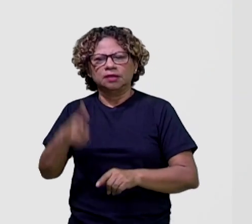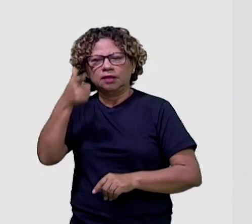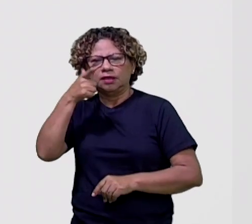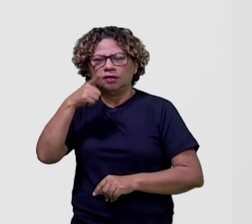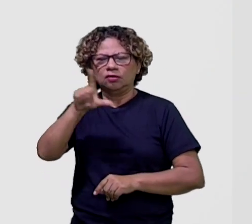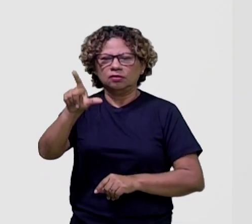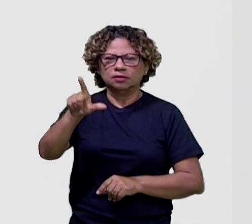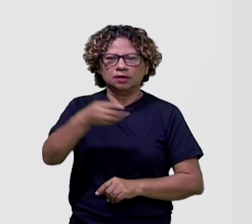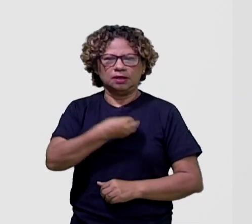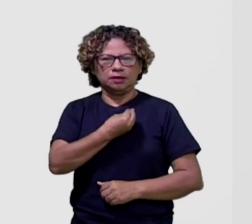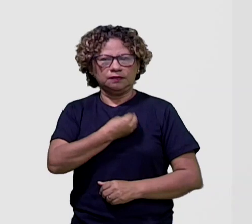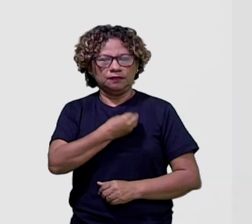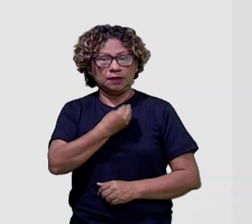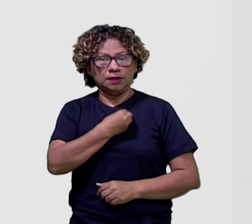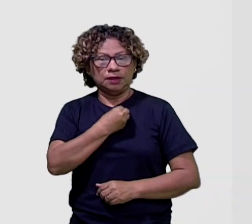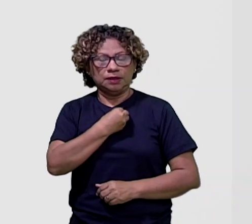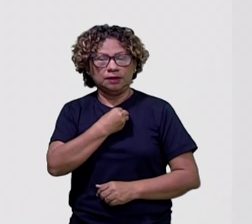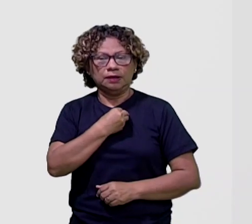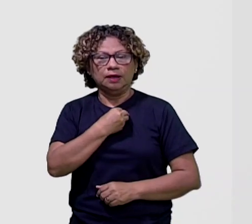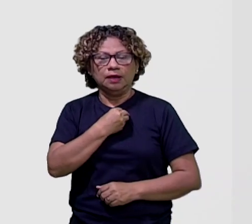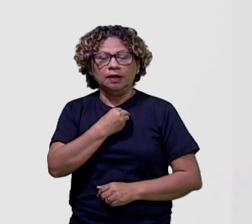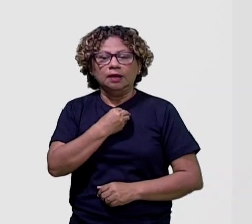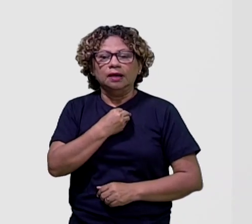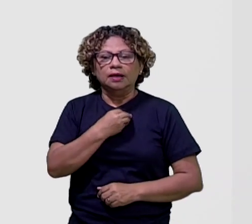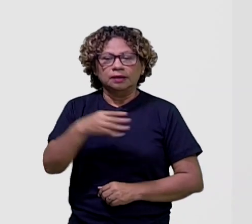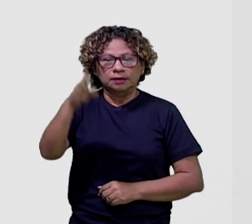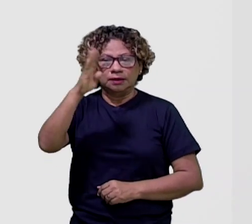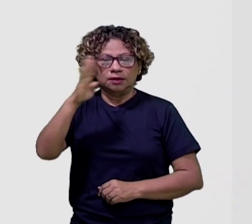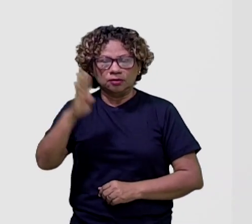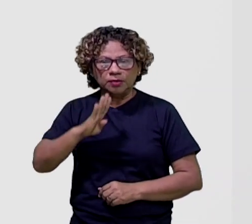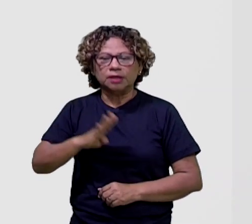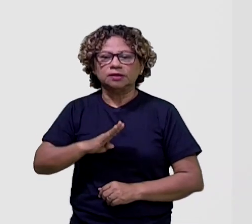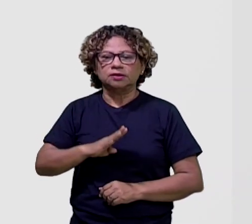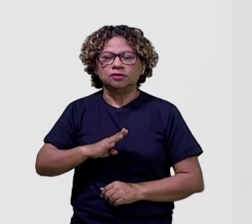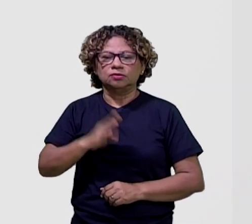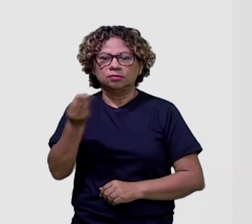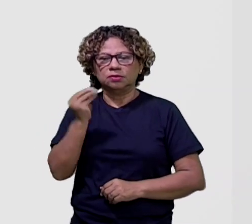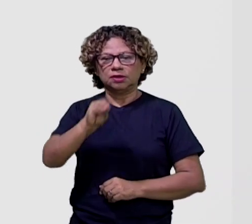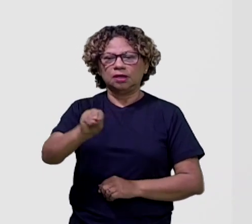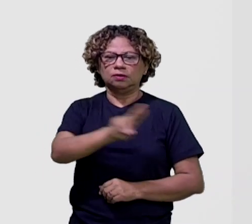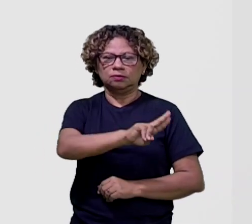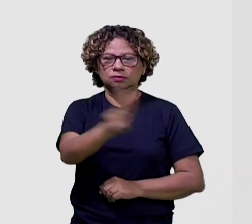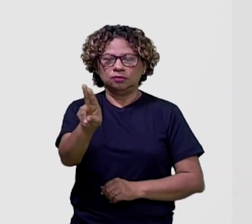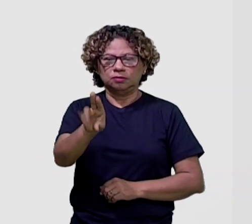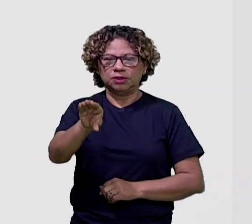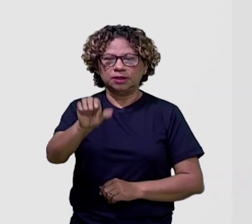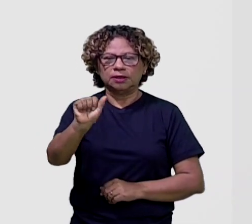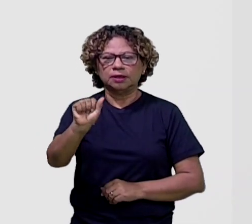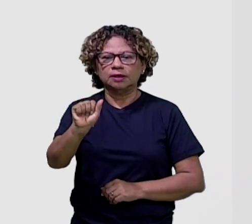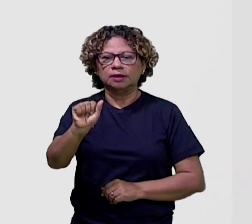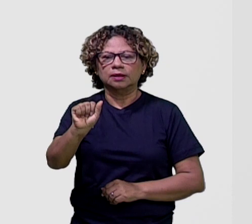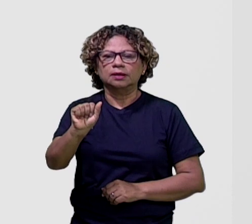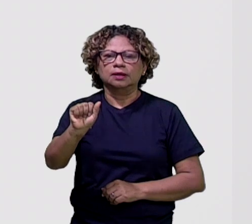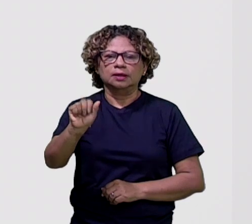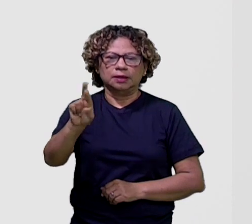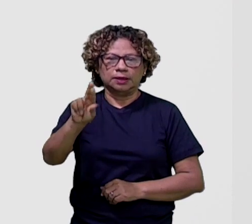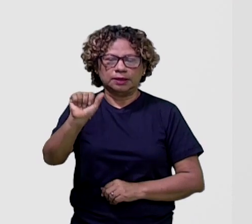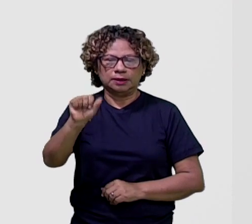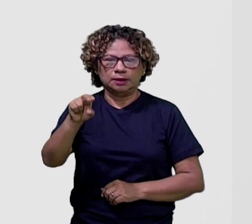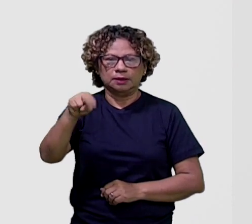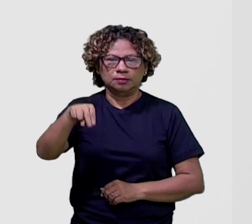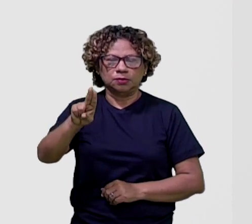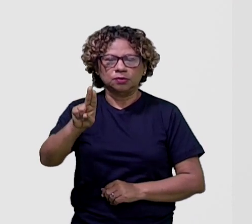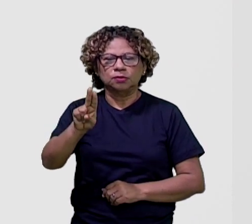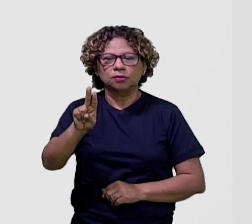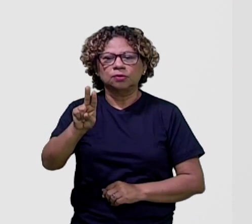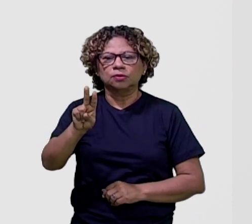em terras brasileiras, olha só, ele passa a ser chamado de Caramuru e vive um harmônico triângulo amoroso